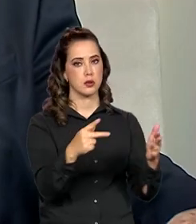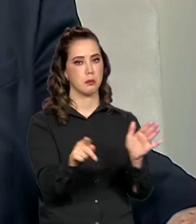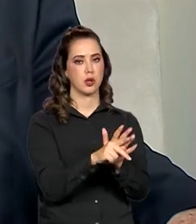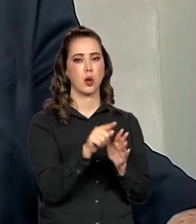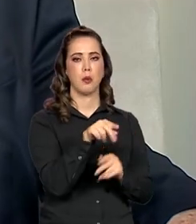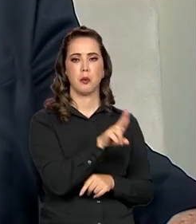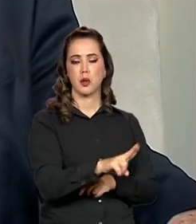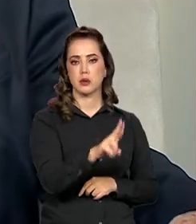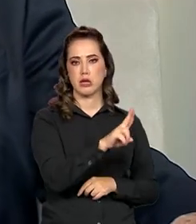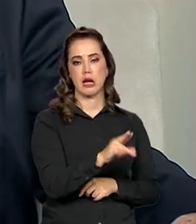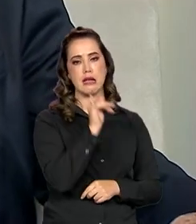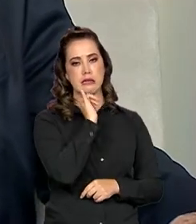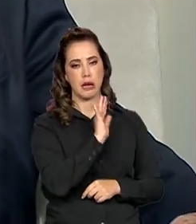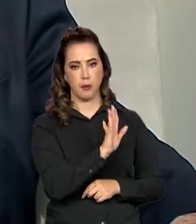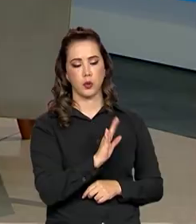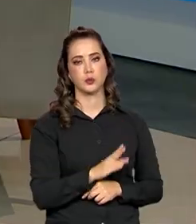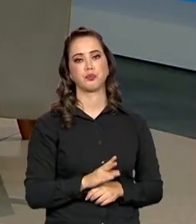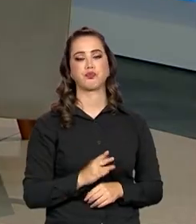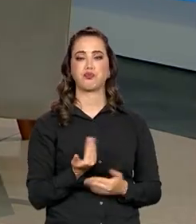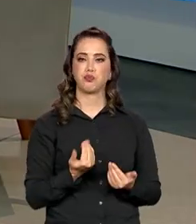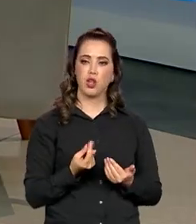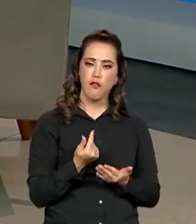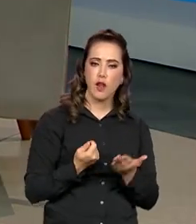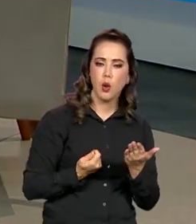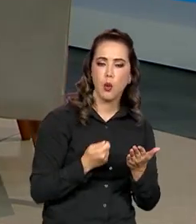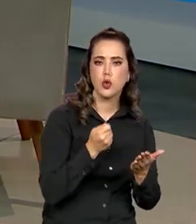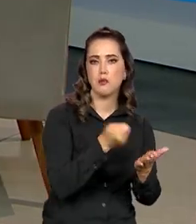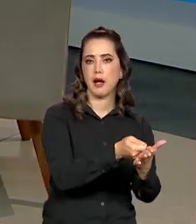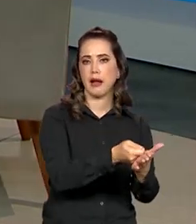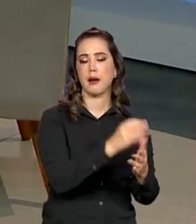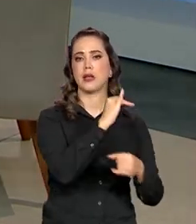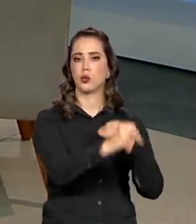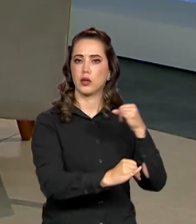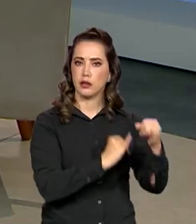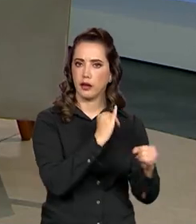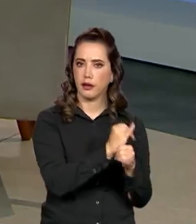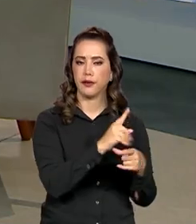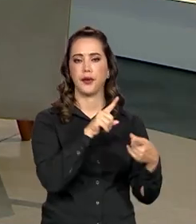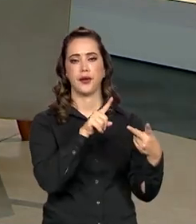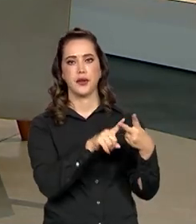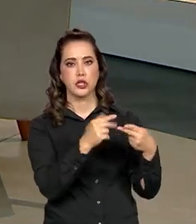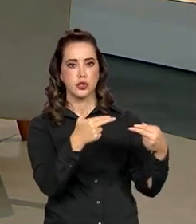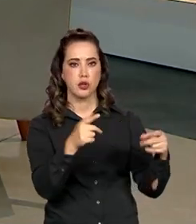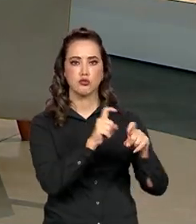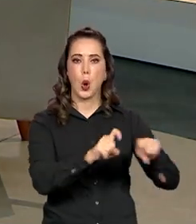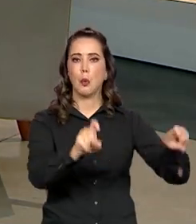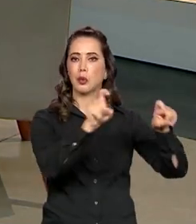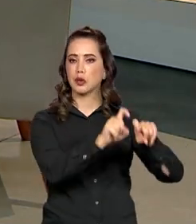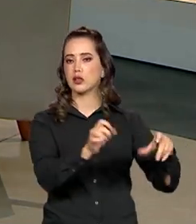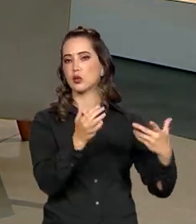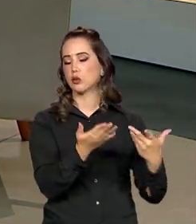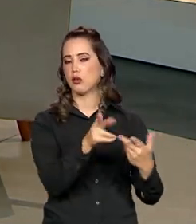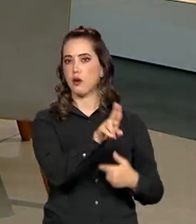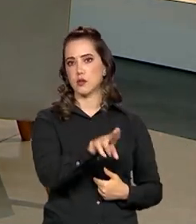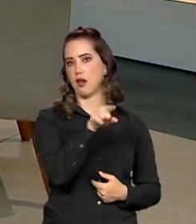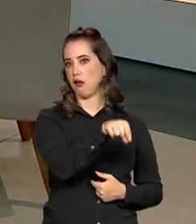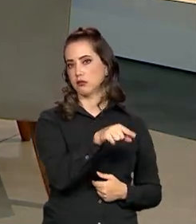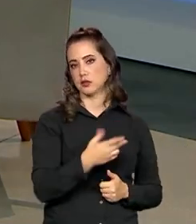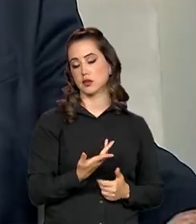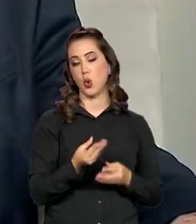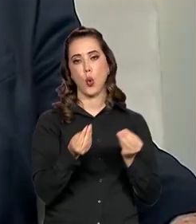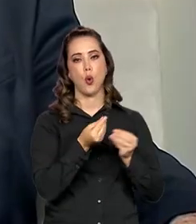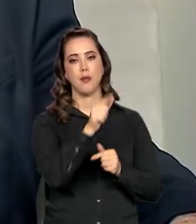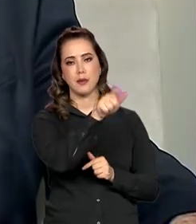residência, como apoio ao custo da internet, o custo do equipamento? Qual é a condição